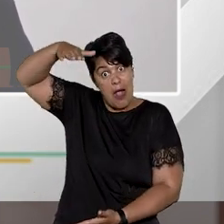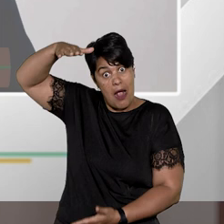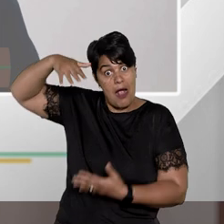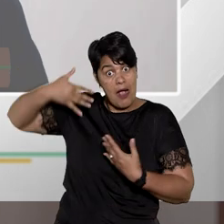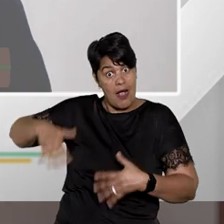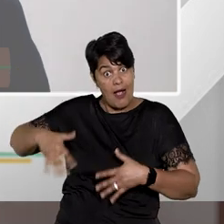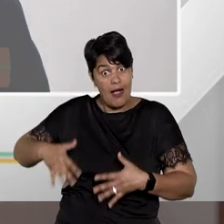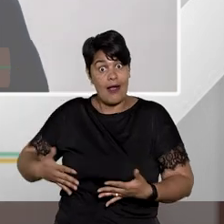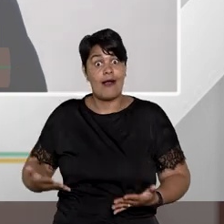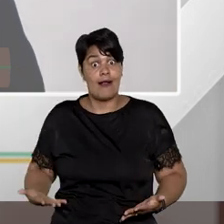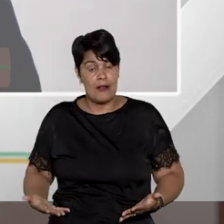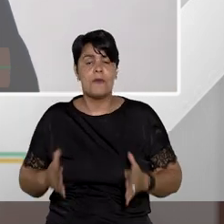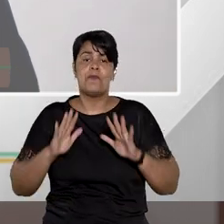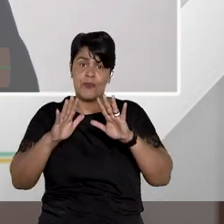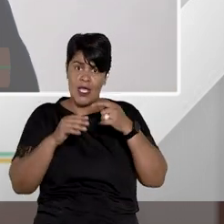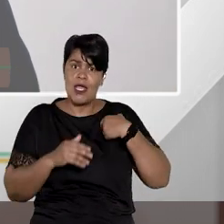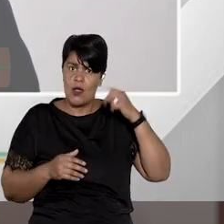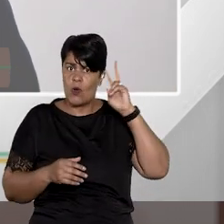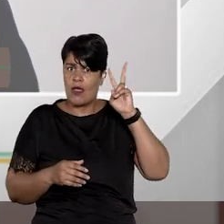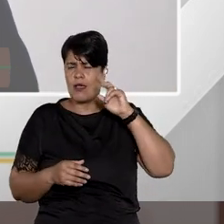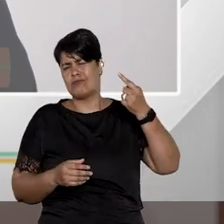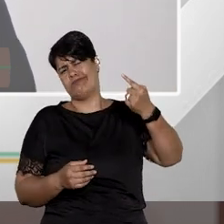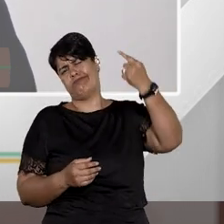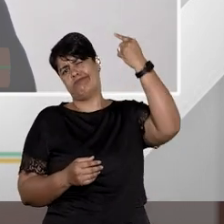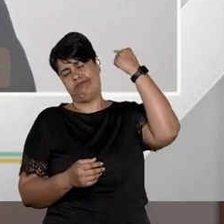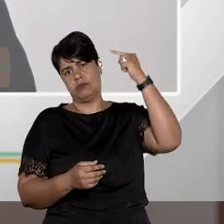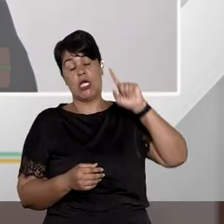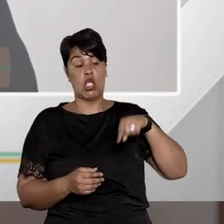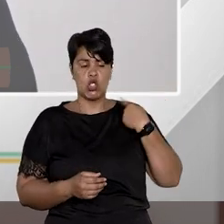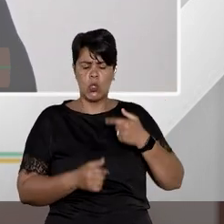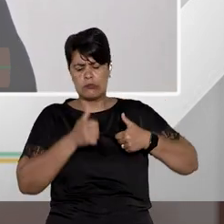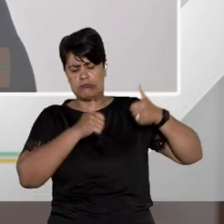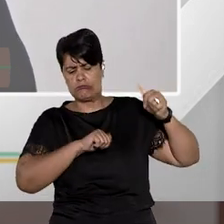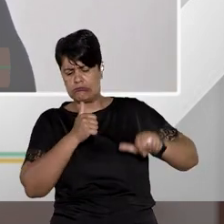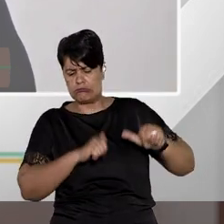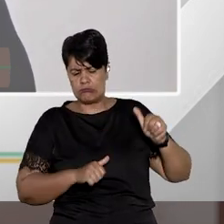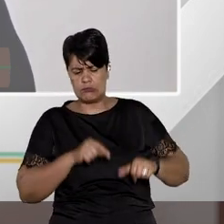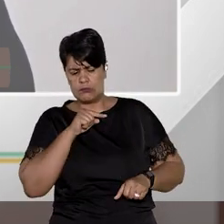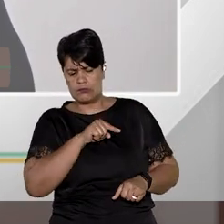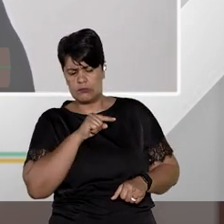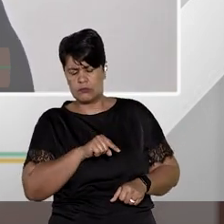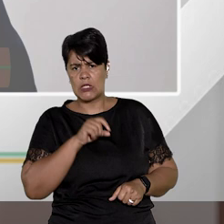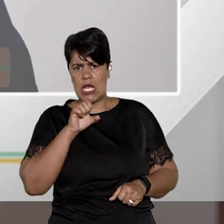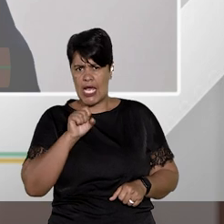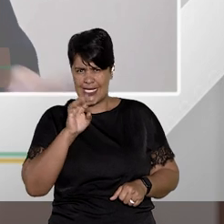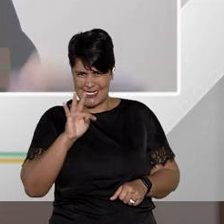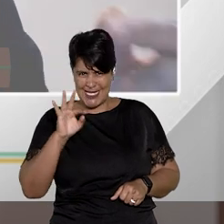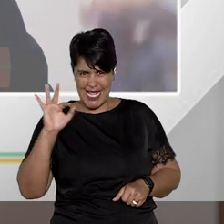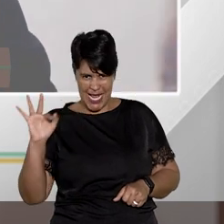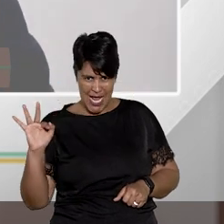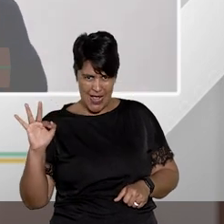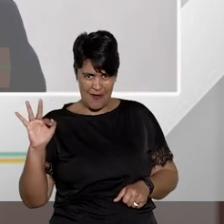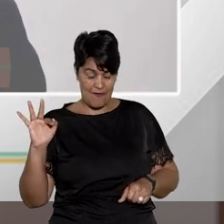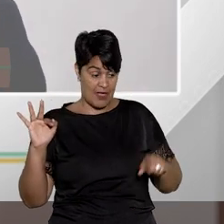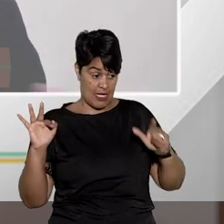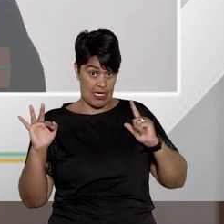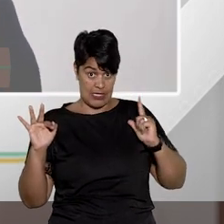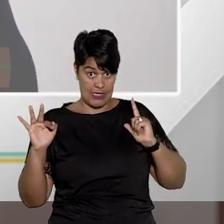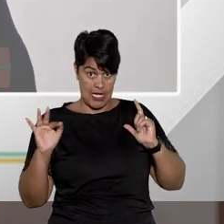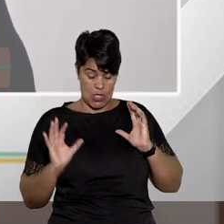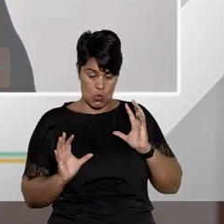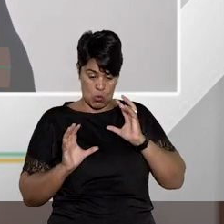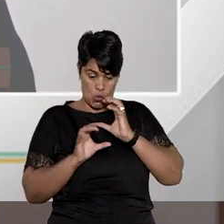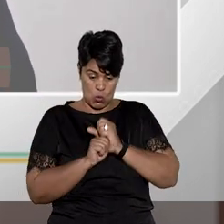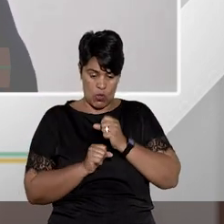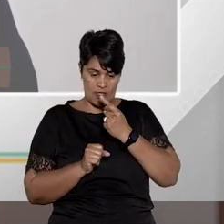mais e eu lembro que aquela época nós fazíamos uma análise que o Supremo Tribunal Federal em 130 anos de existência